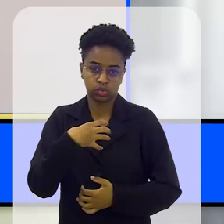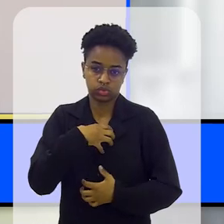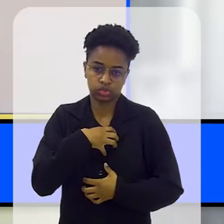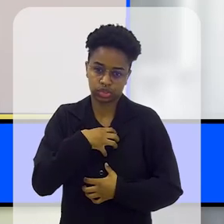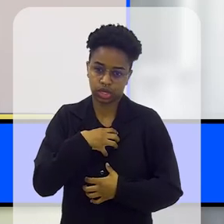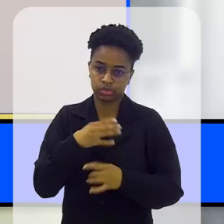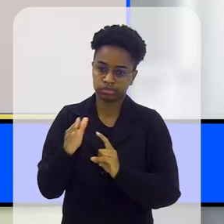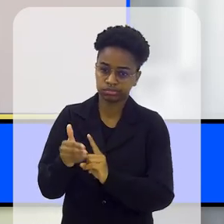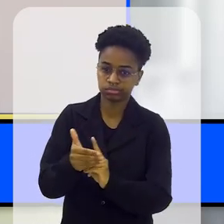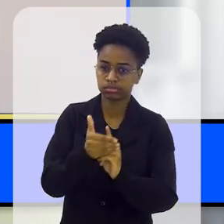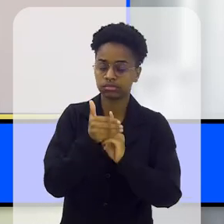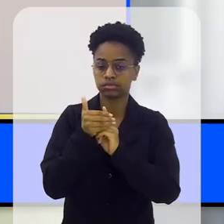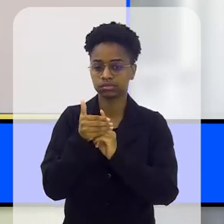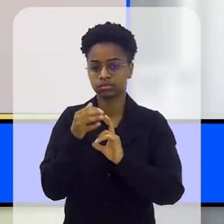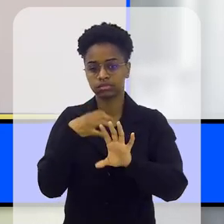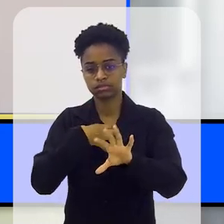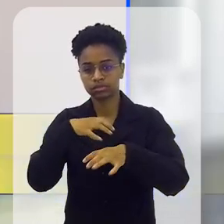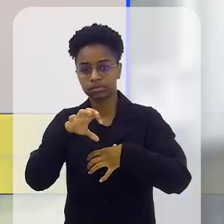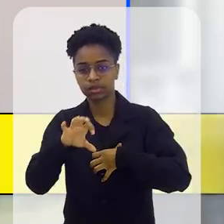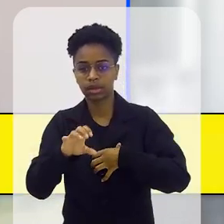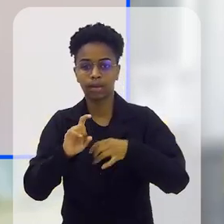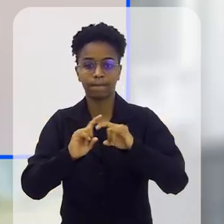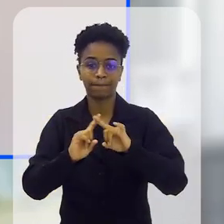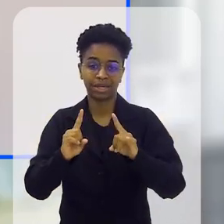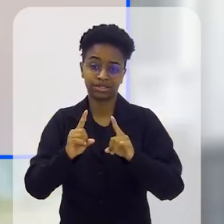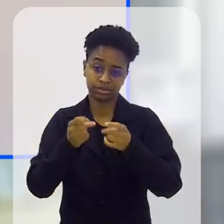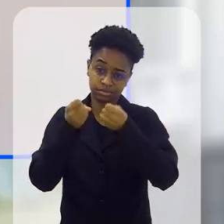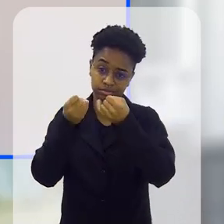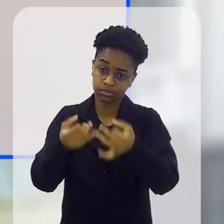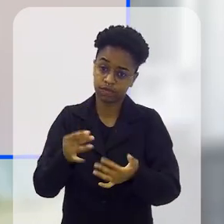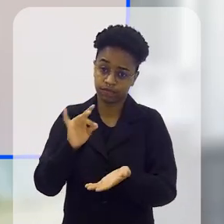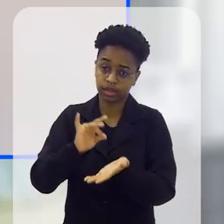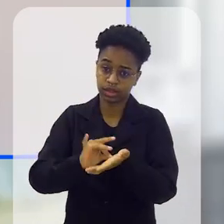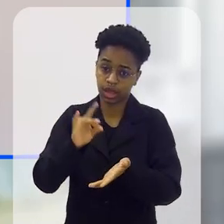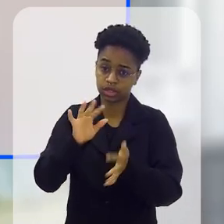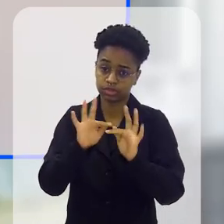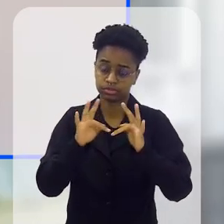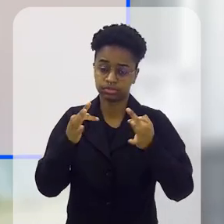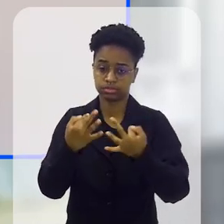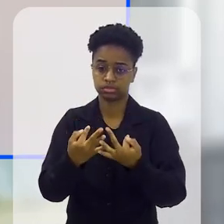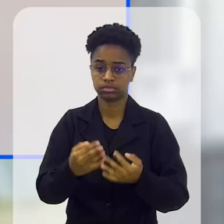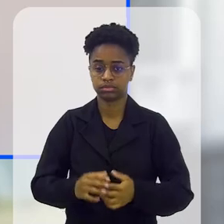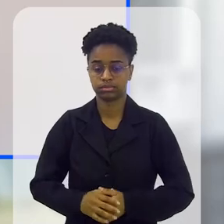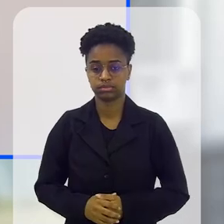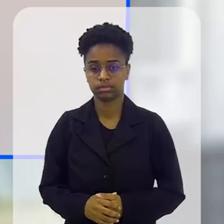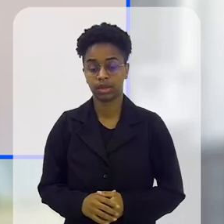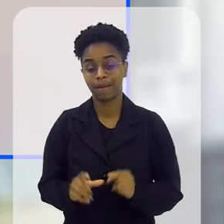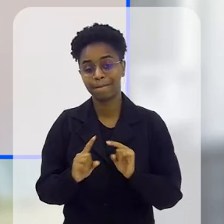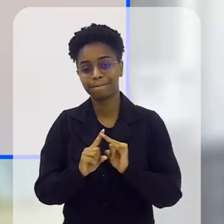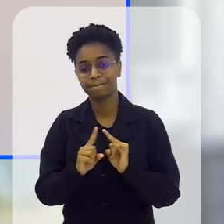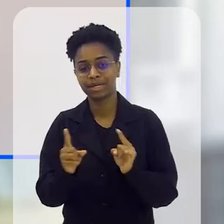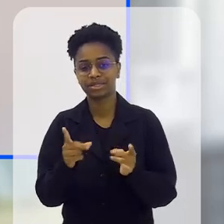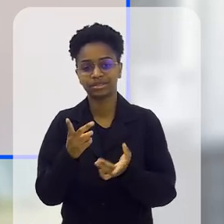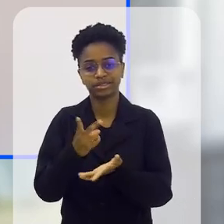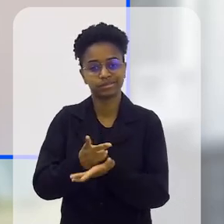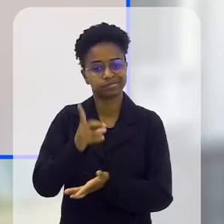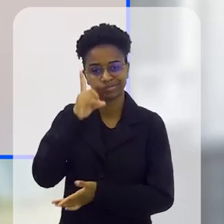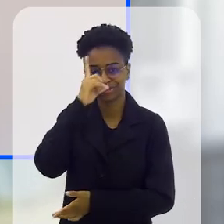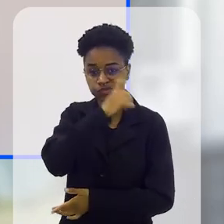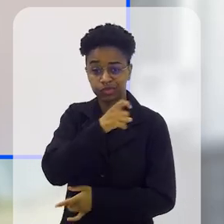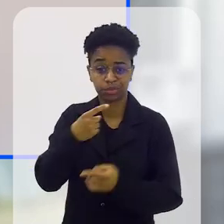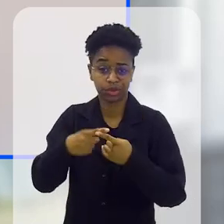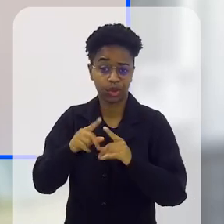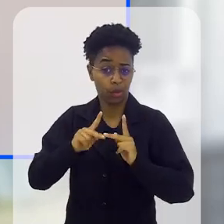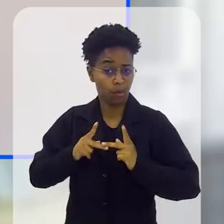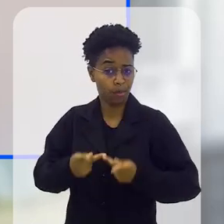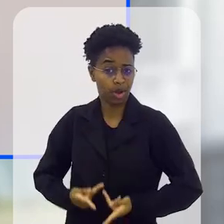de uma maneira acolhedora e empática, sem faltar com a verdade para essa família, naturalmente, mas é sempre difícil,